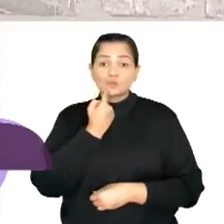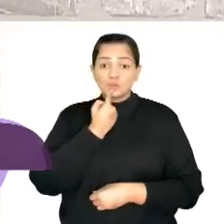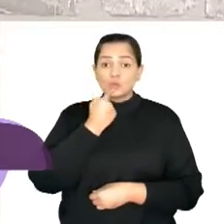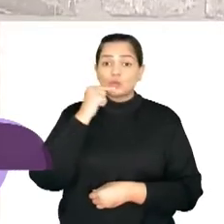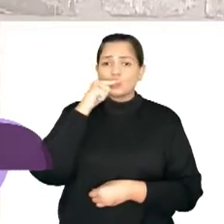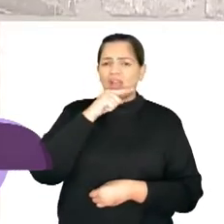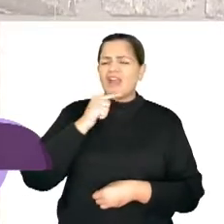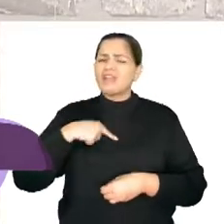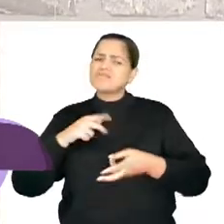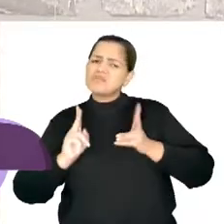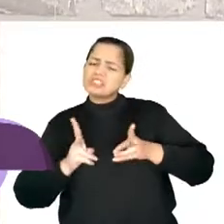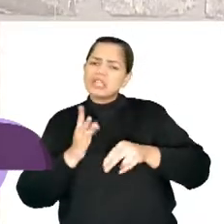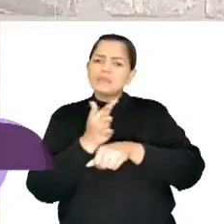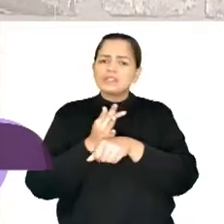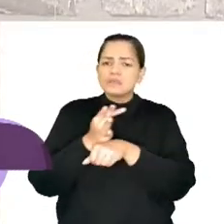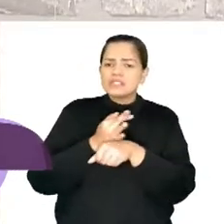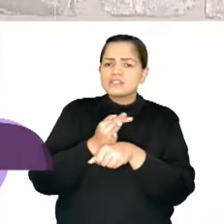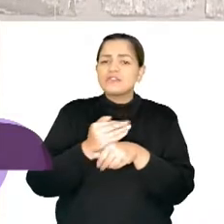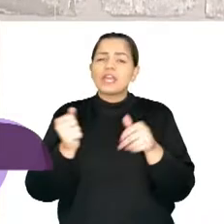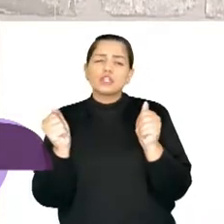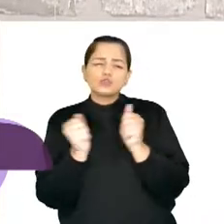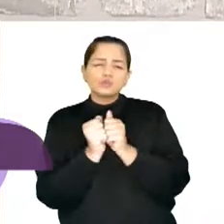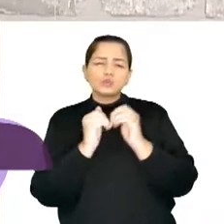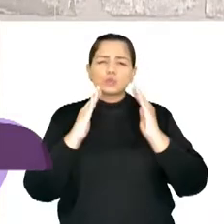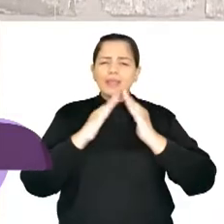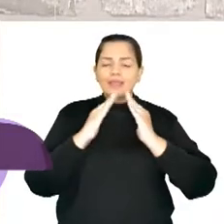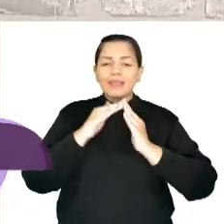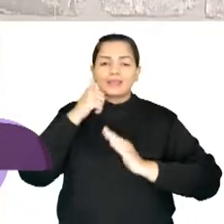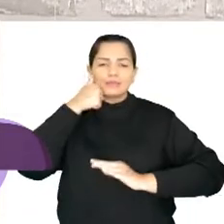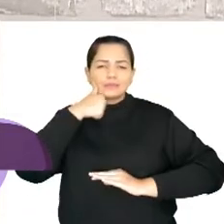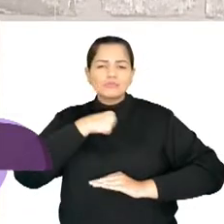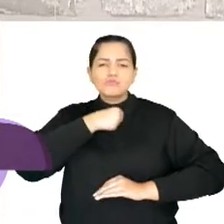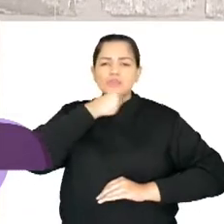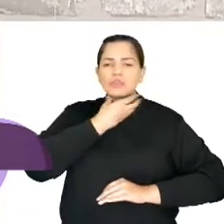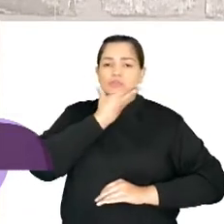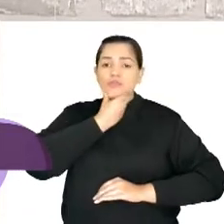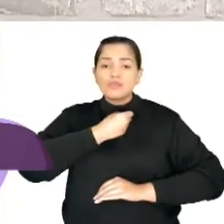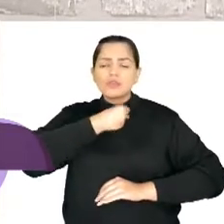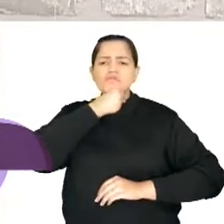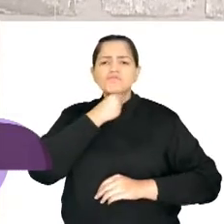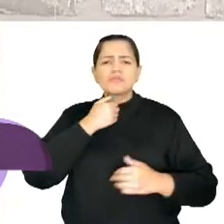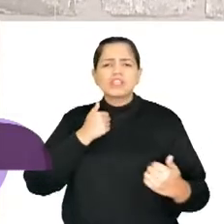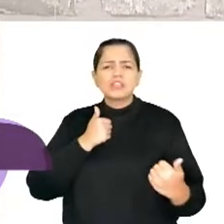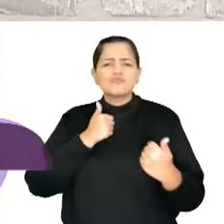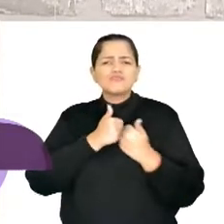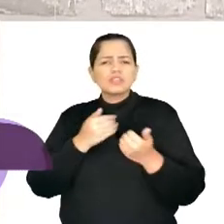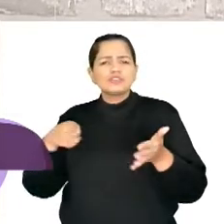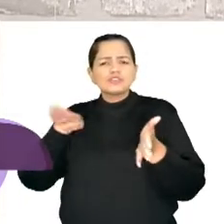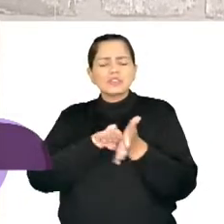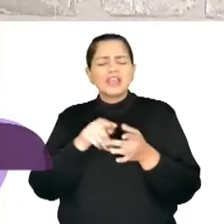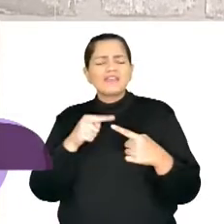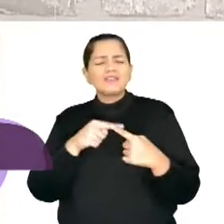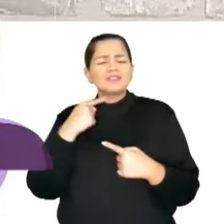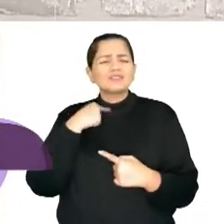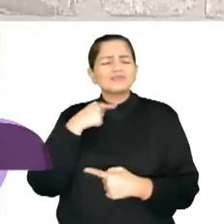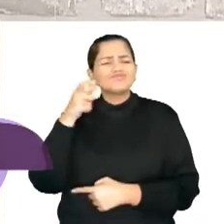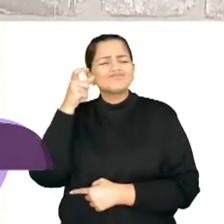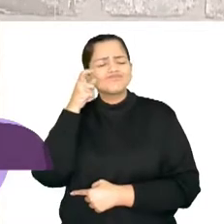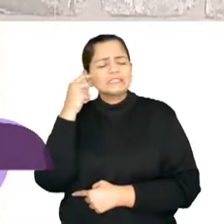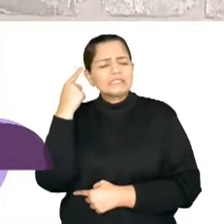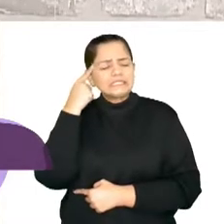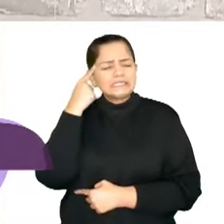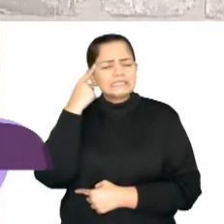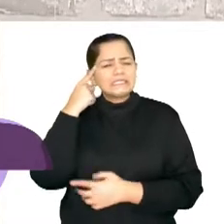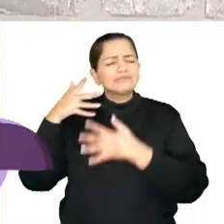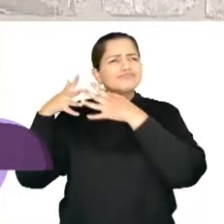passava sempre das minhas férias, ali quando eu ia para a casa dos meus avós, ele chegava próximo e aí eu tentava entender por que ele